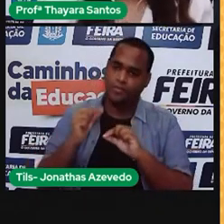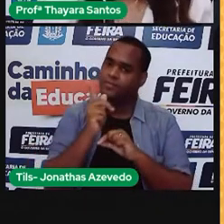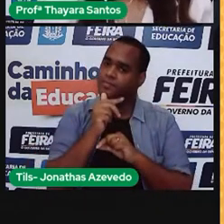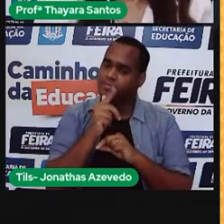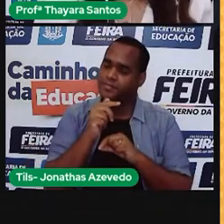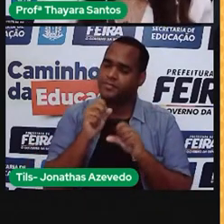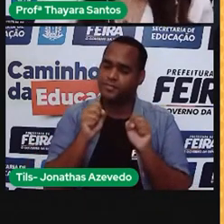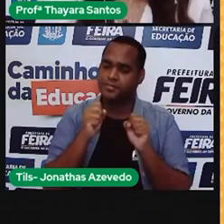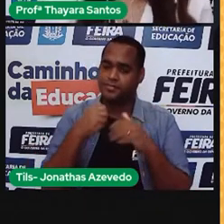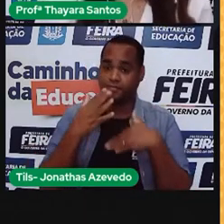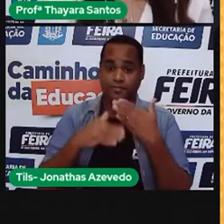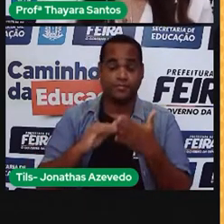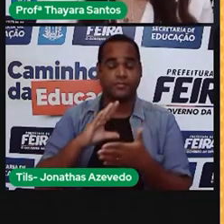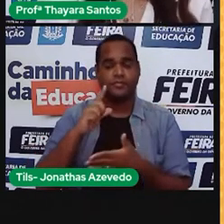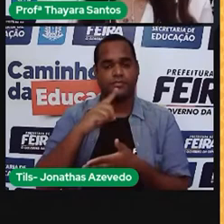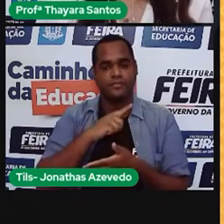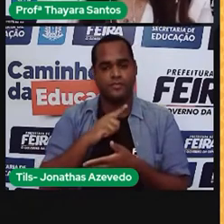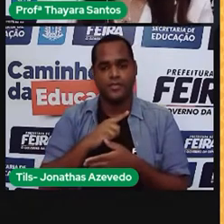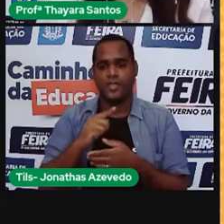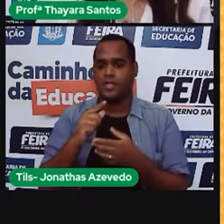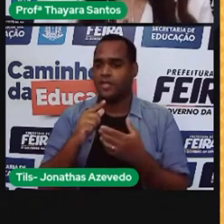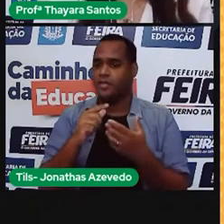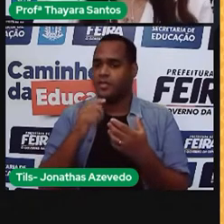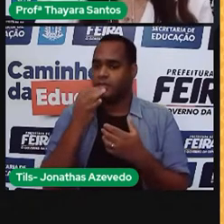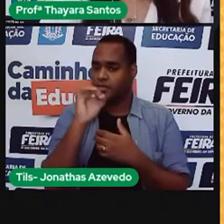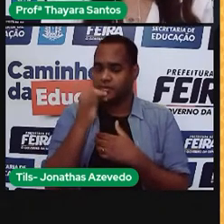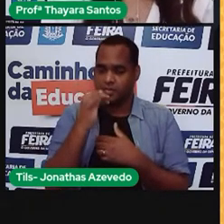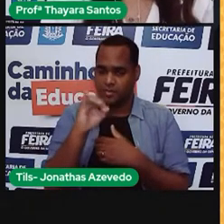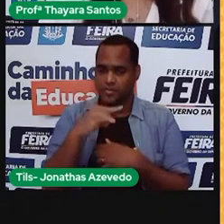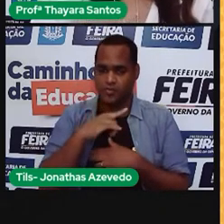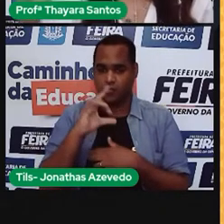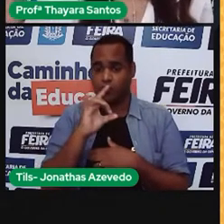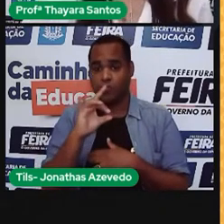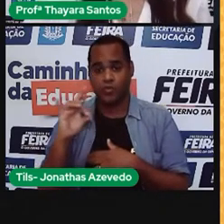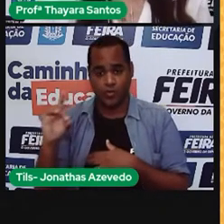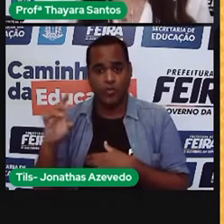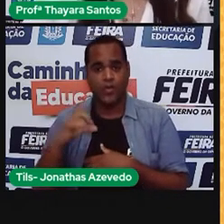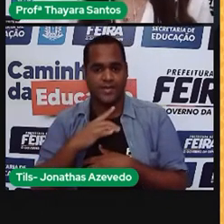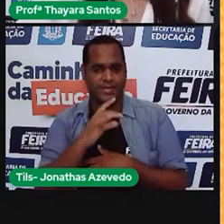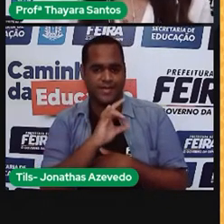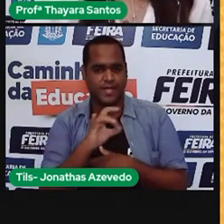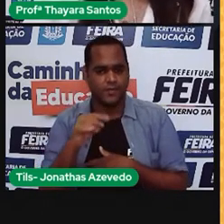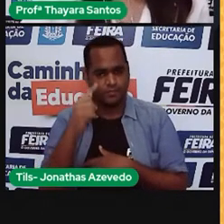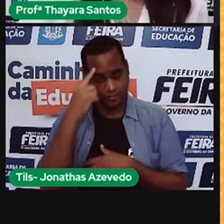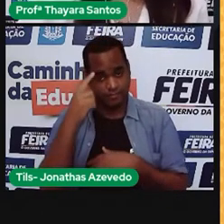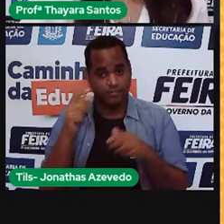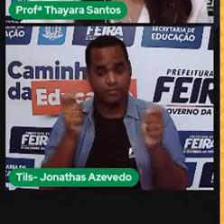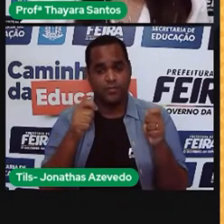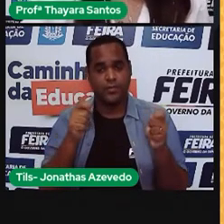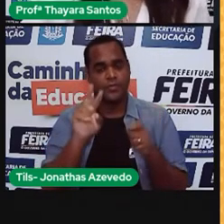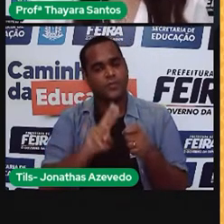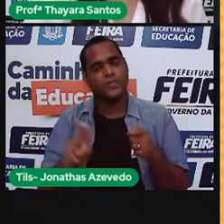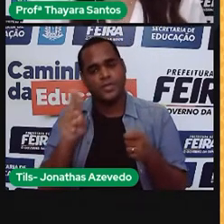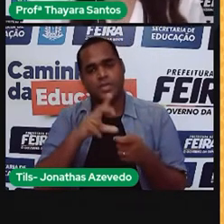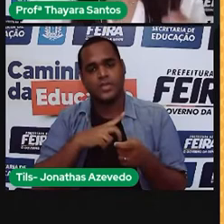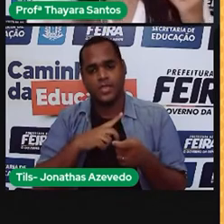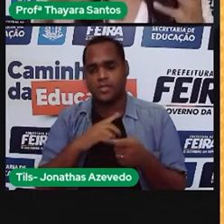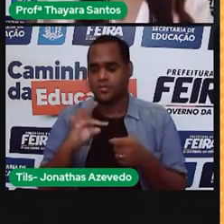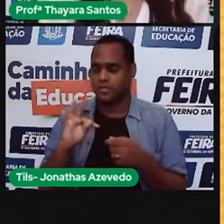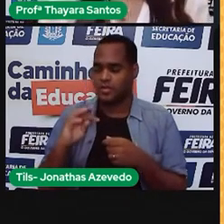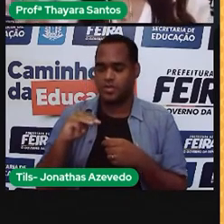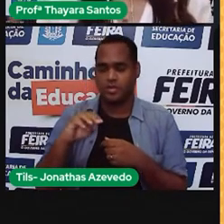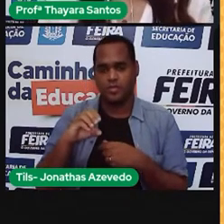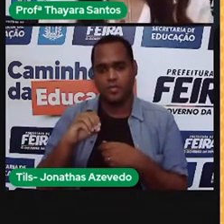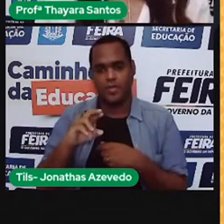tem condições de dar conta com a energia só das hidrelétricas, e vai utilizar muito das termoelétricas,